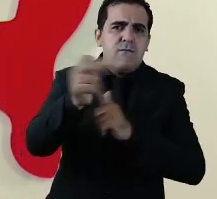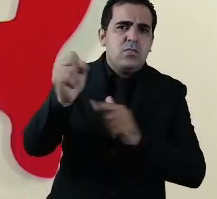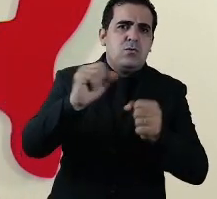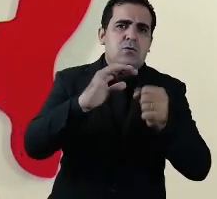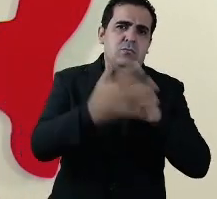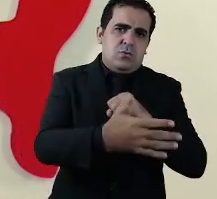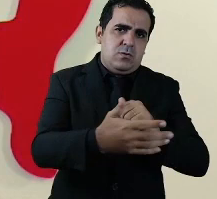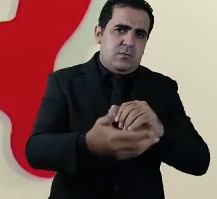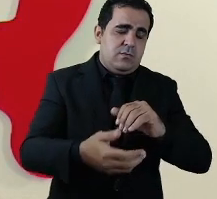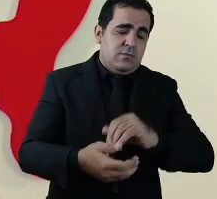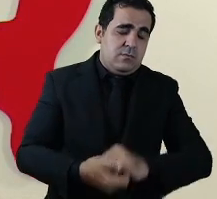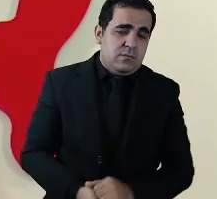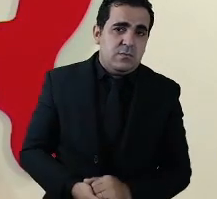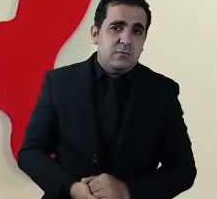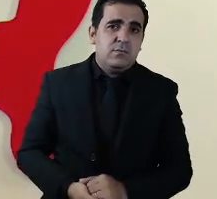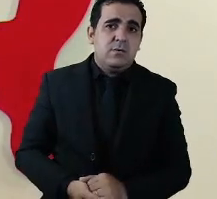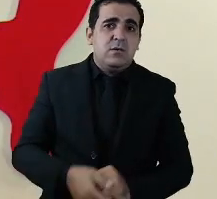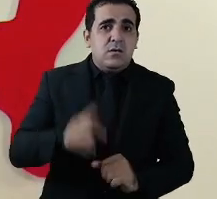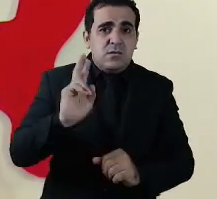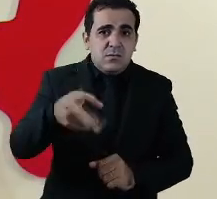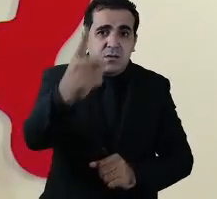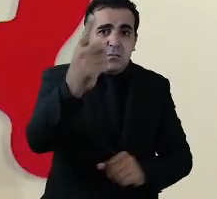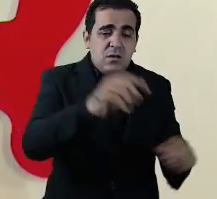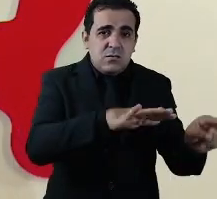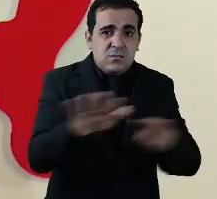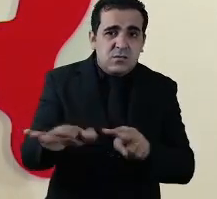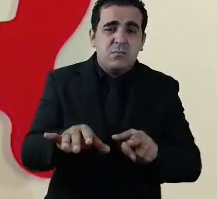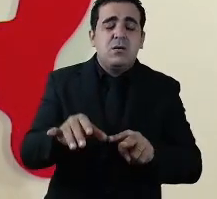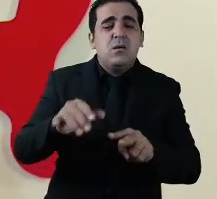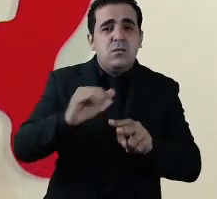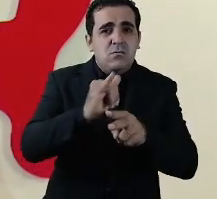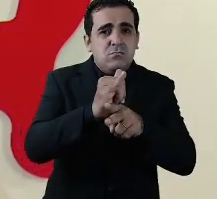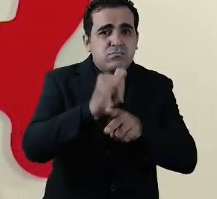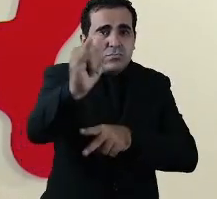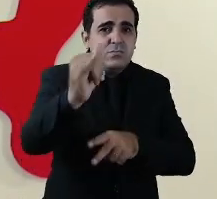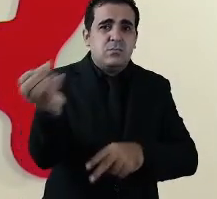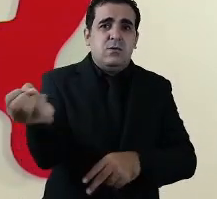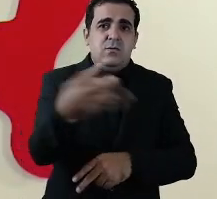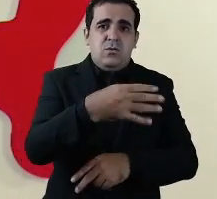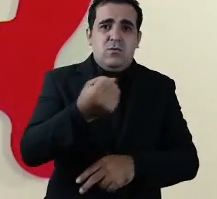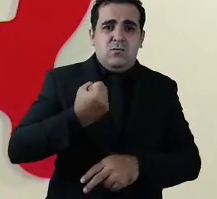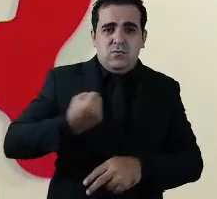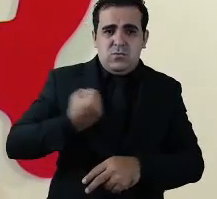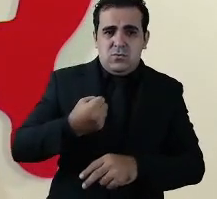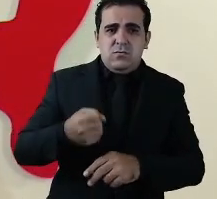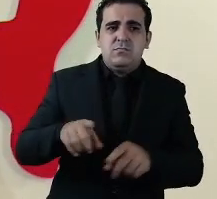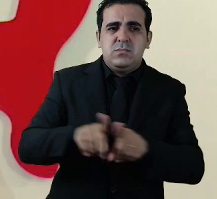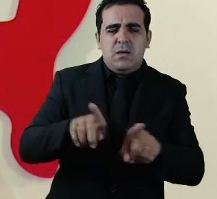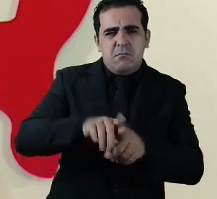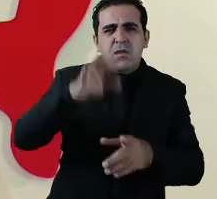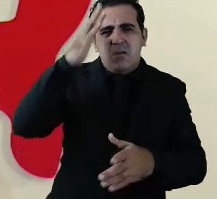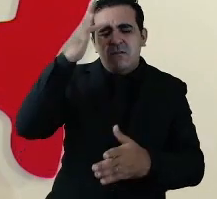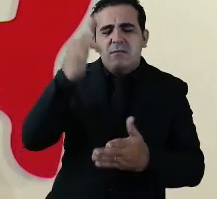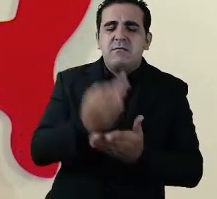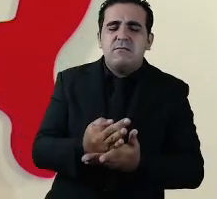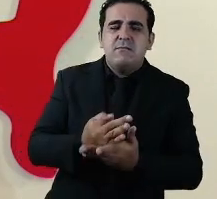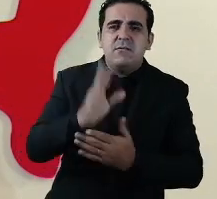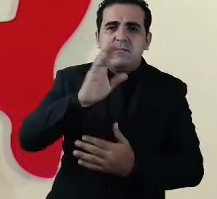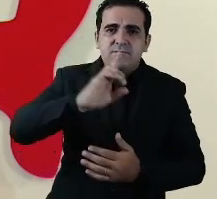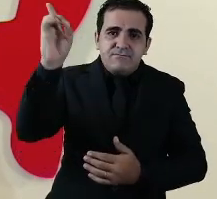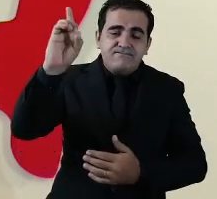e a cada semana vou atualizando as informações mas tenho a firme fé em Deus